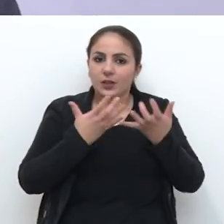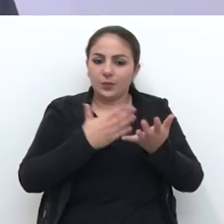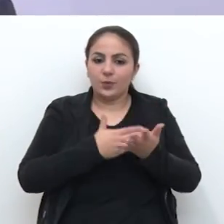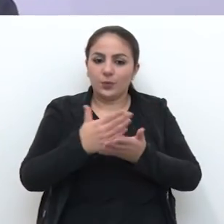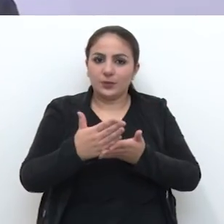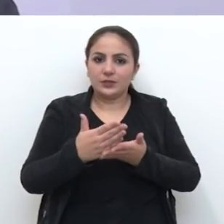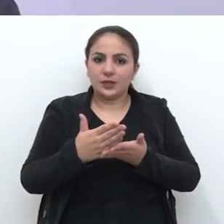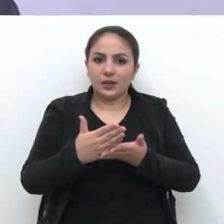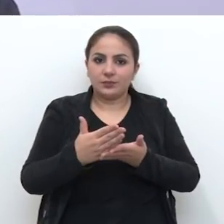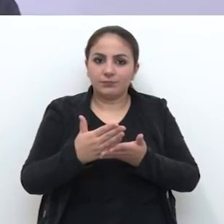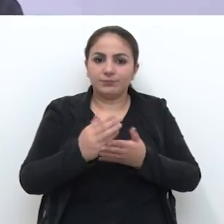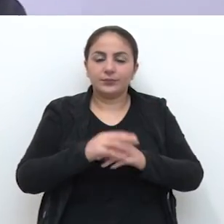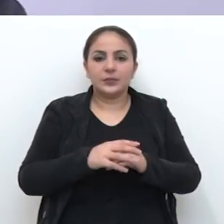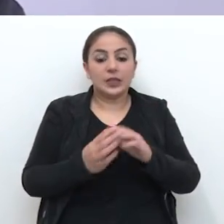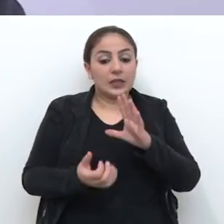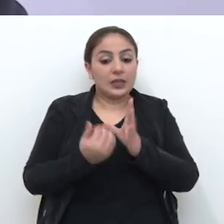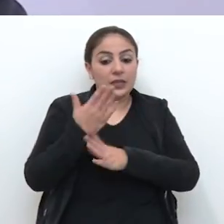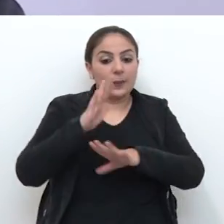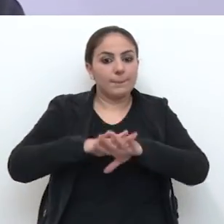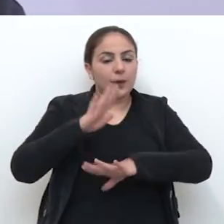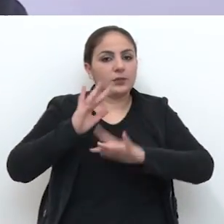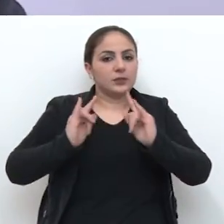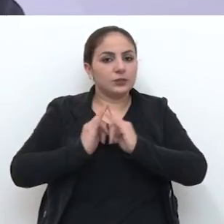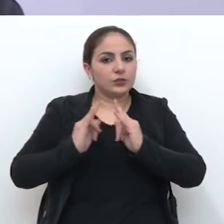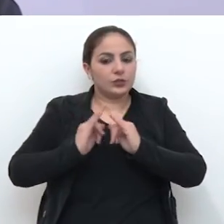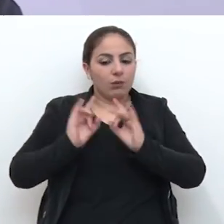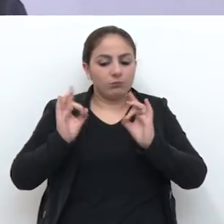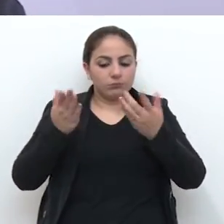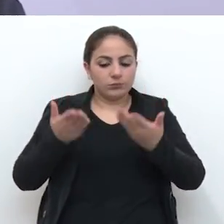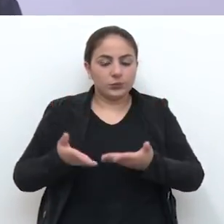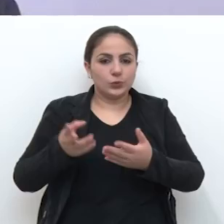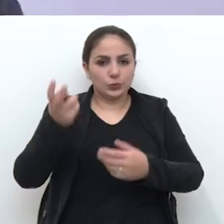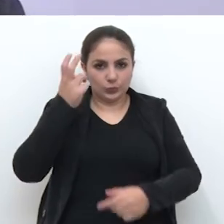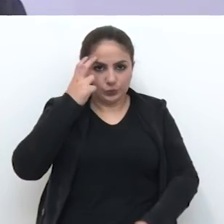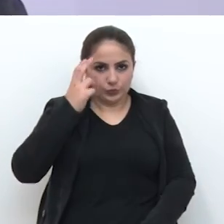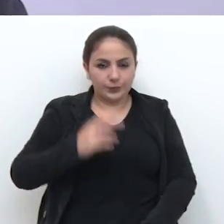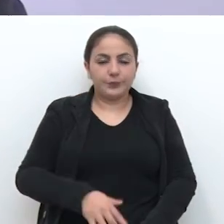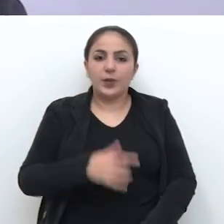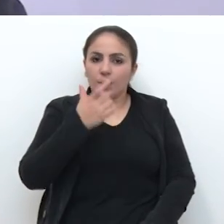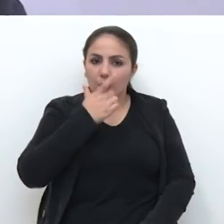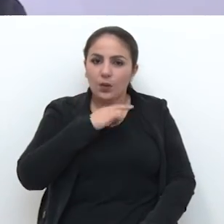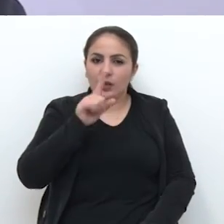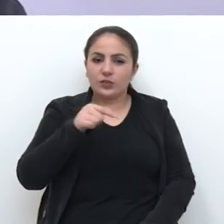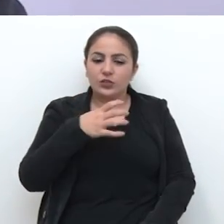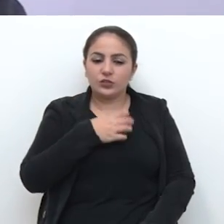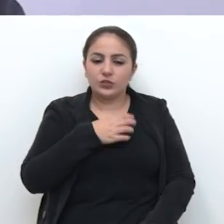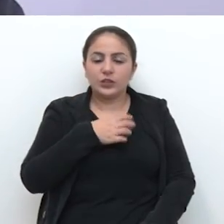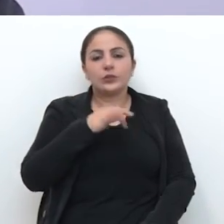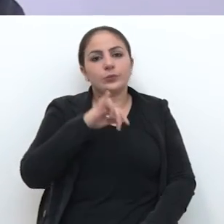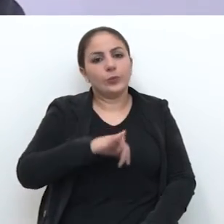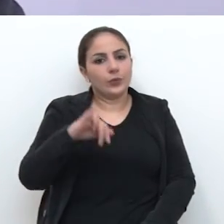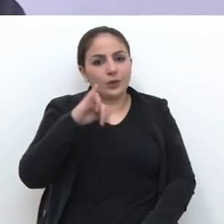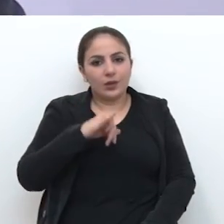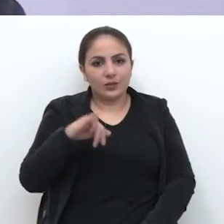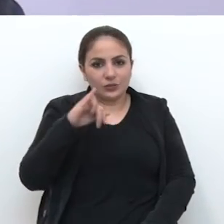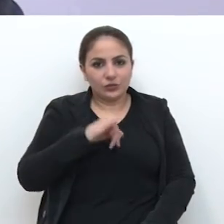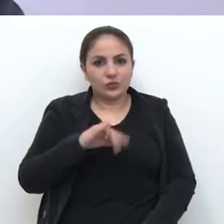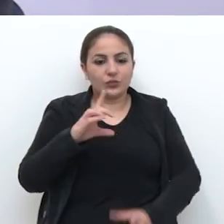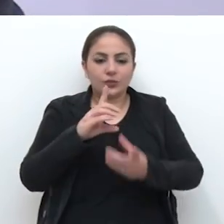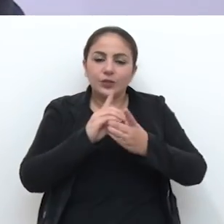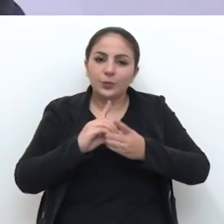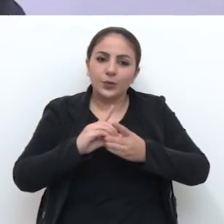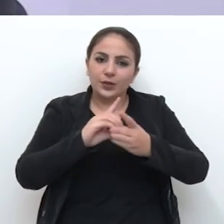adotar daqui para frente, criar mais editais voltados à cultura. Eu acho que isso é um mecanismo importantíssimo,